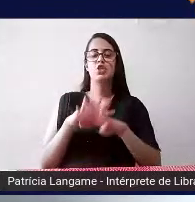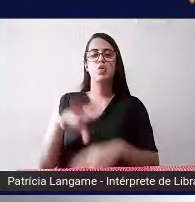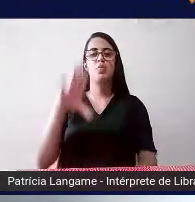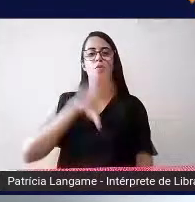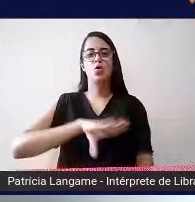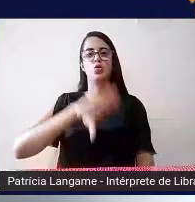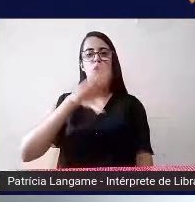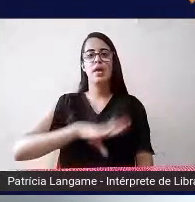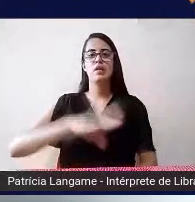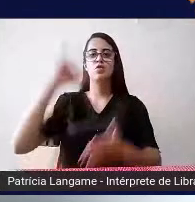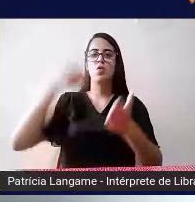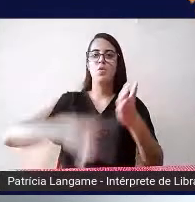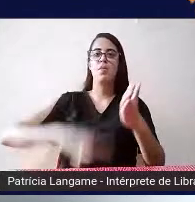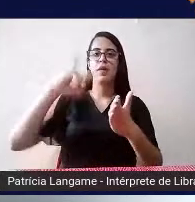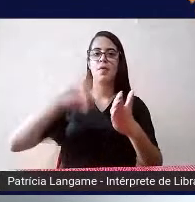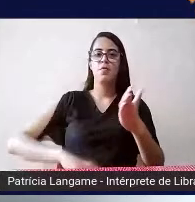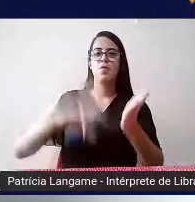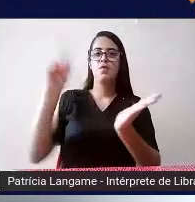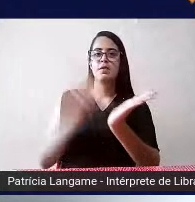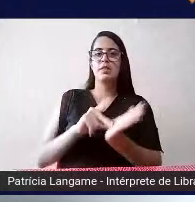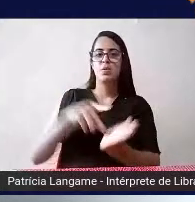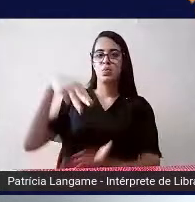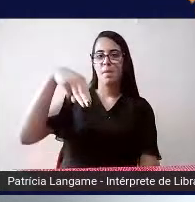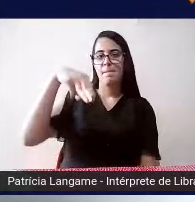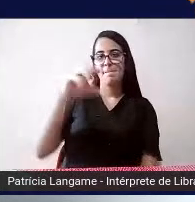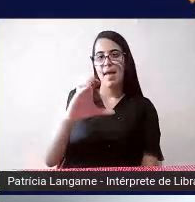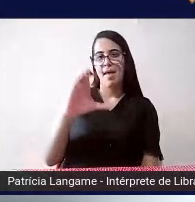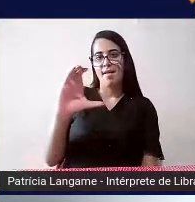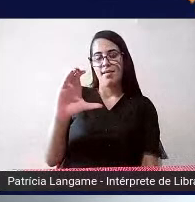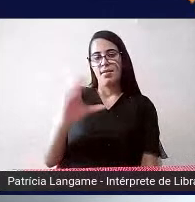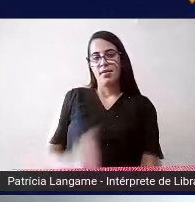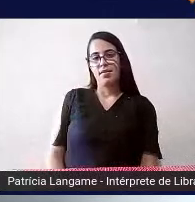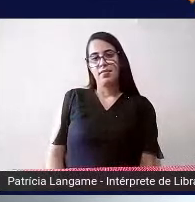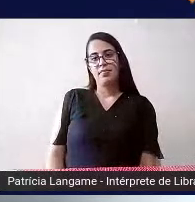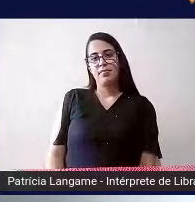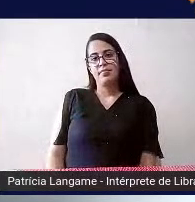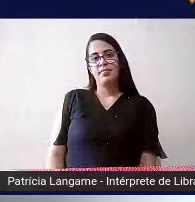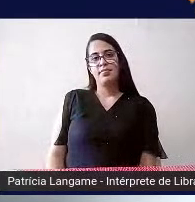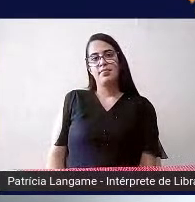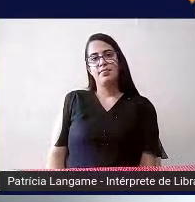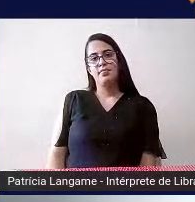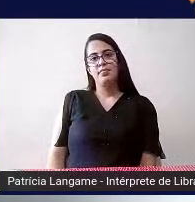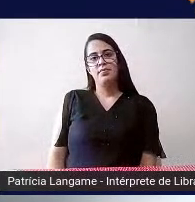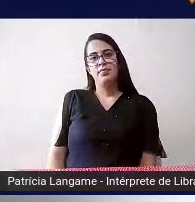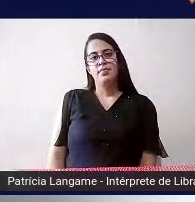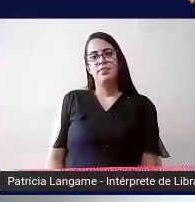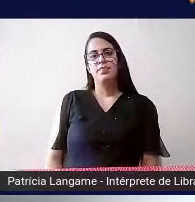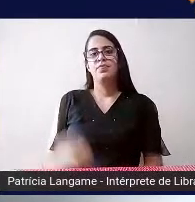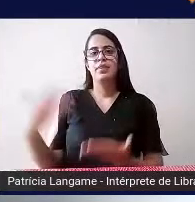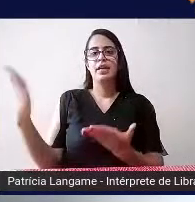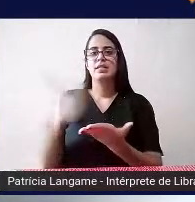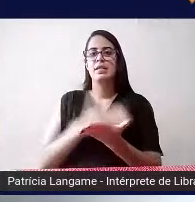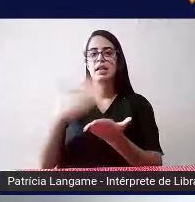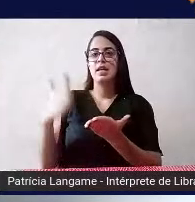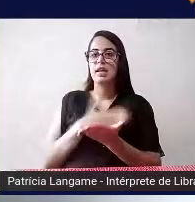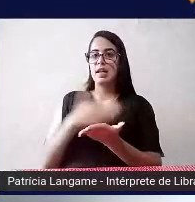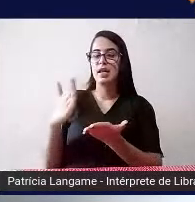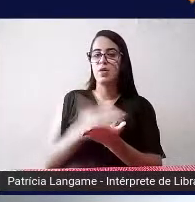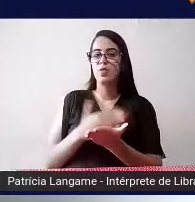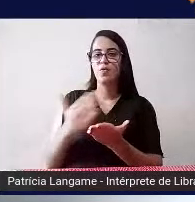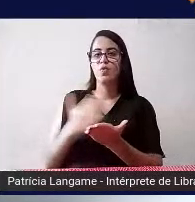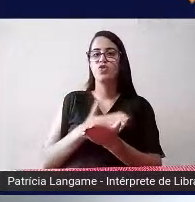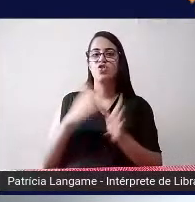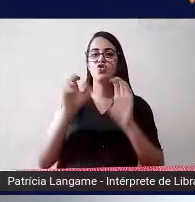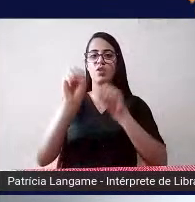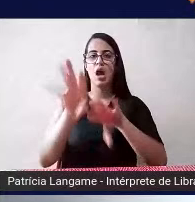documento oficial do MEC e aí nesse livro esse é um livro bem fininho que a gente dá aula